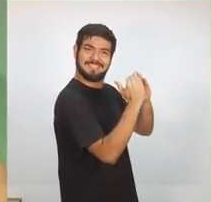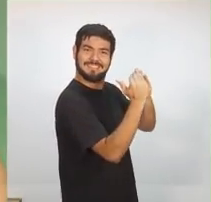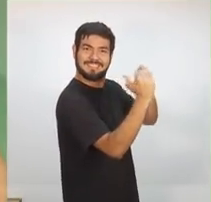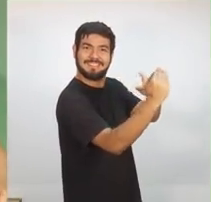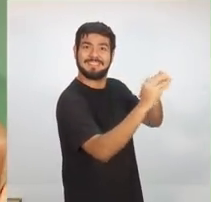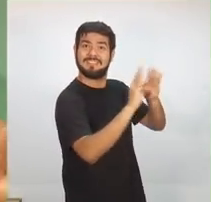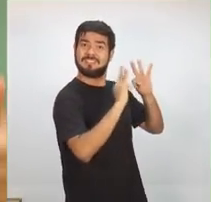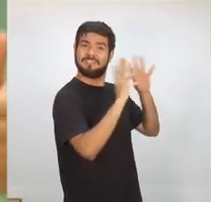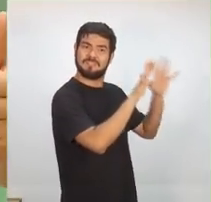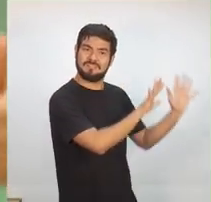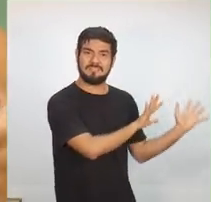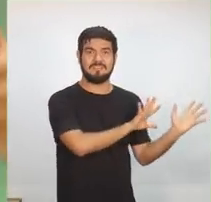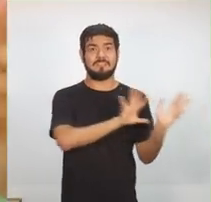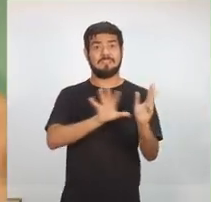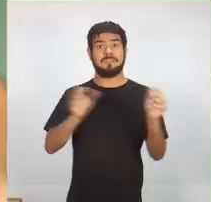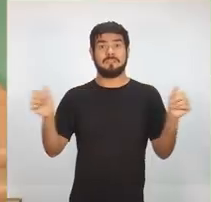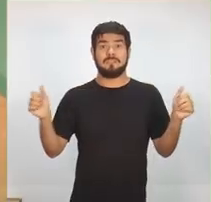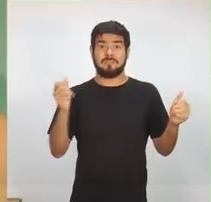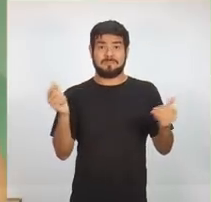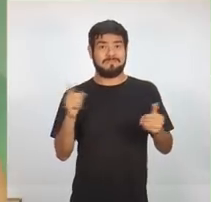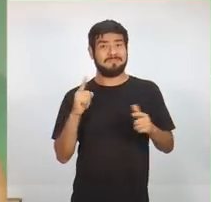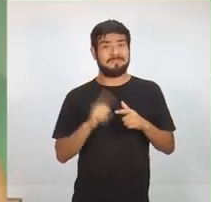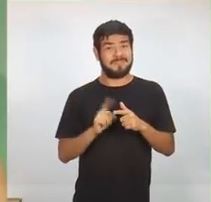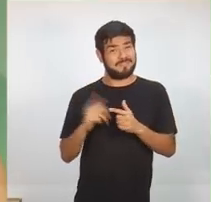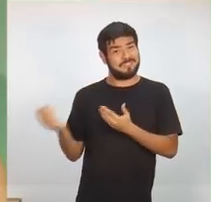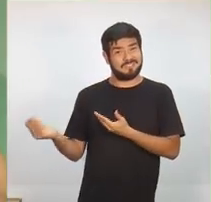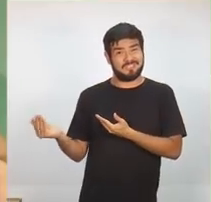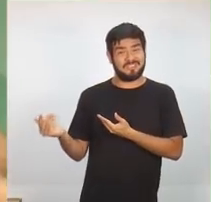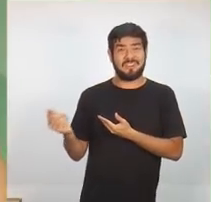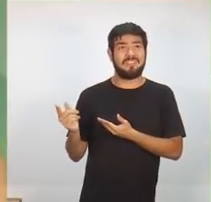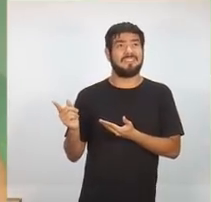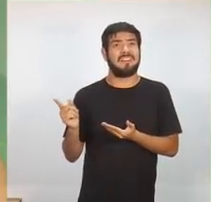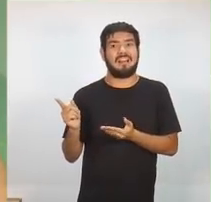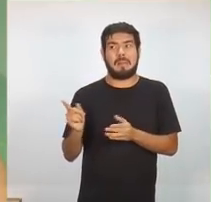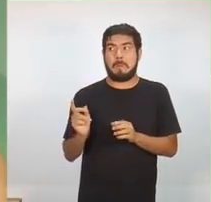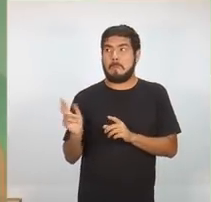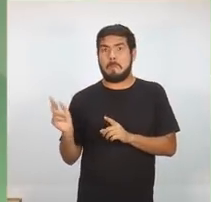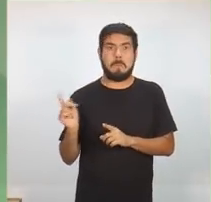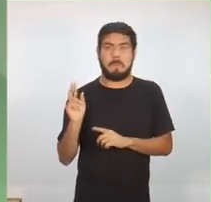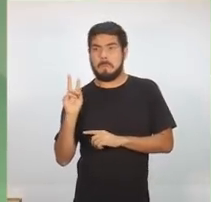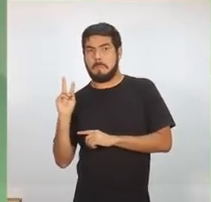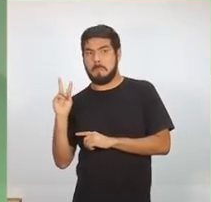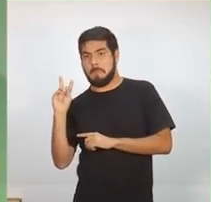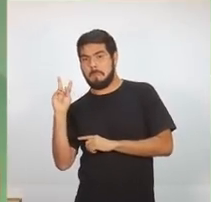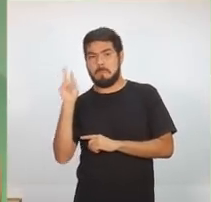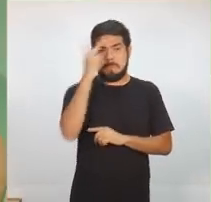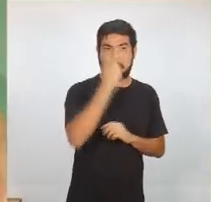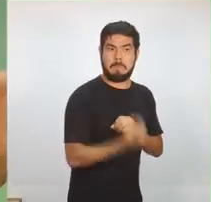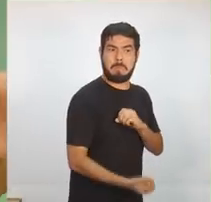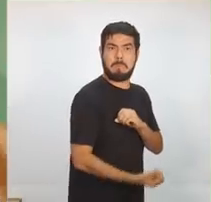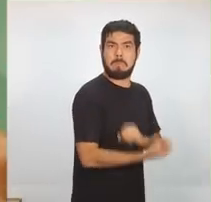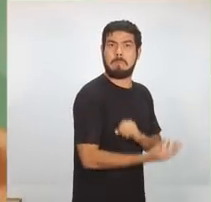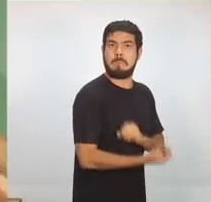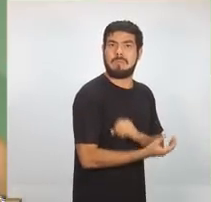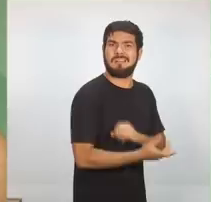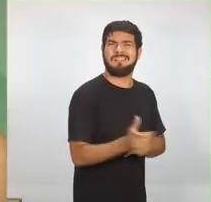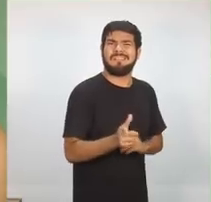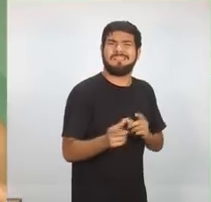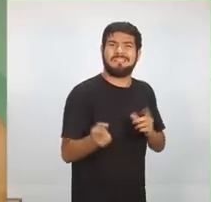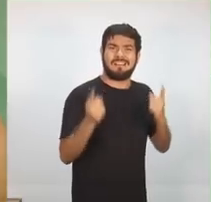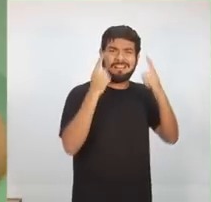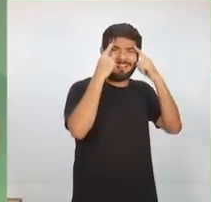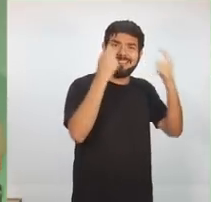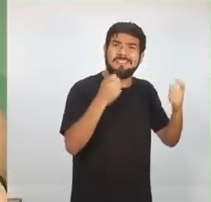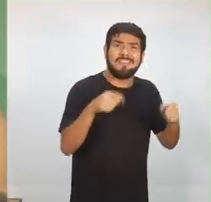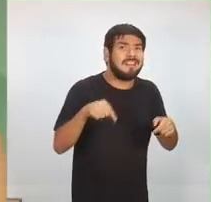favoráveis para que os nossos jovens não possam ser cooptados pelo crime organizado. O Estado do Amazonas hoje não tem um projeto